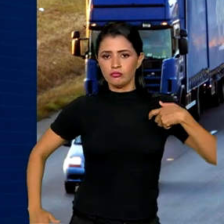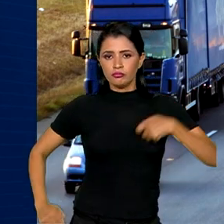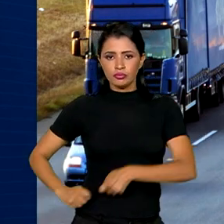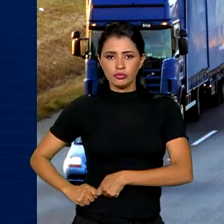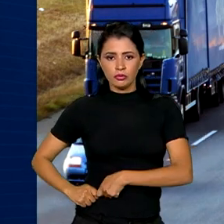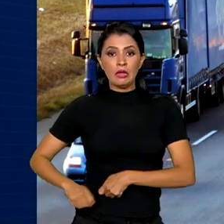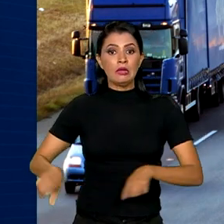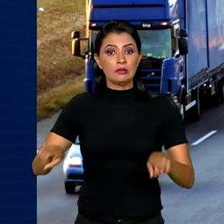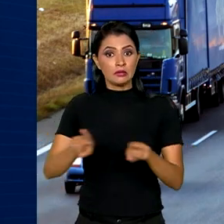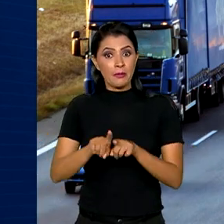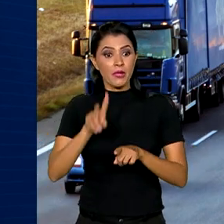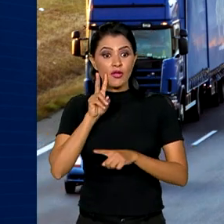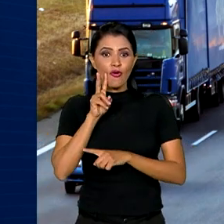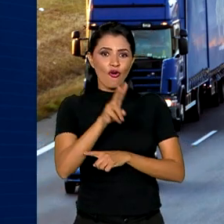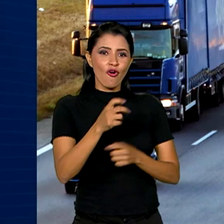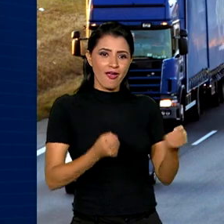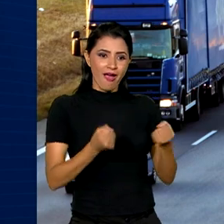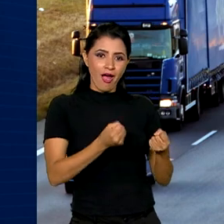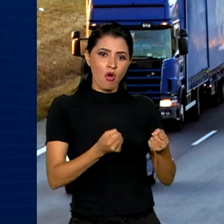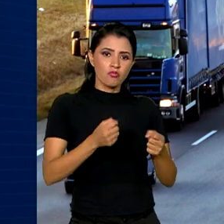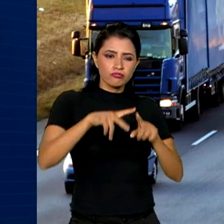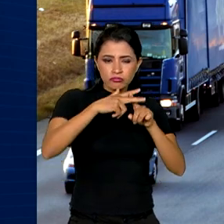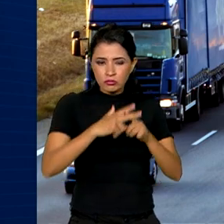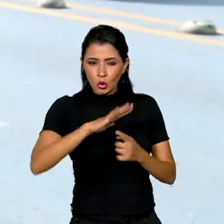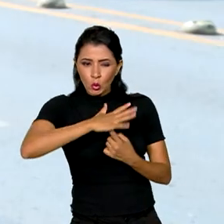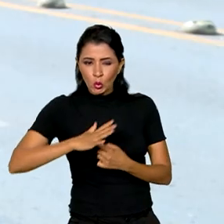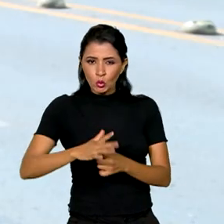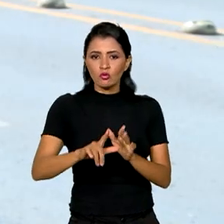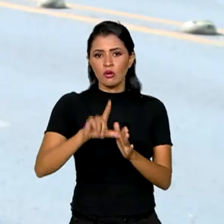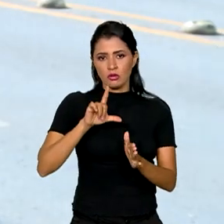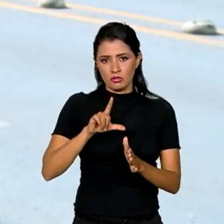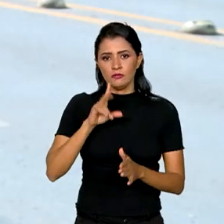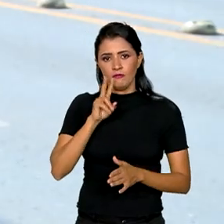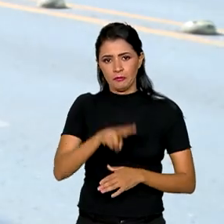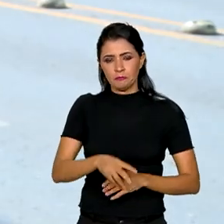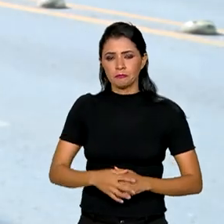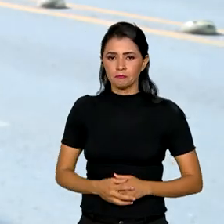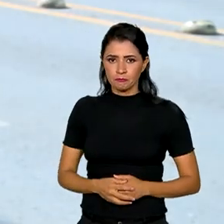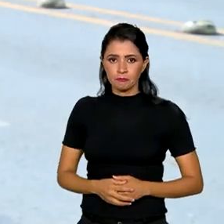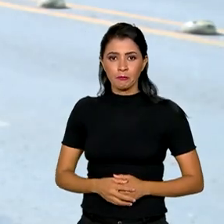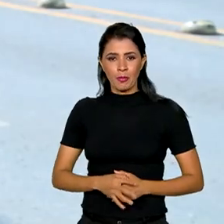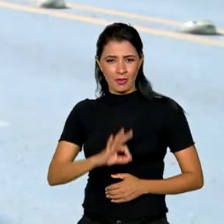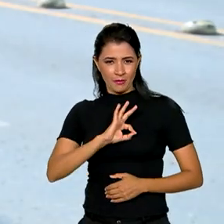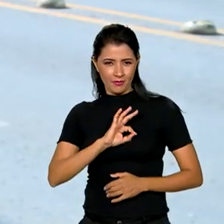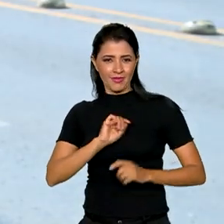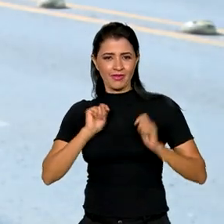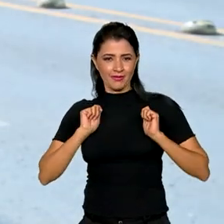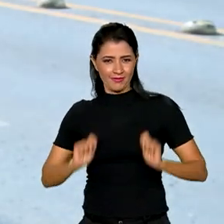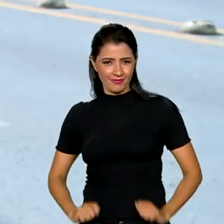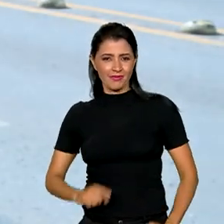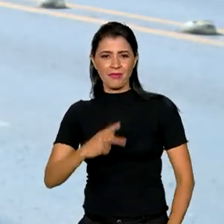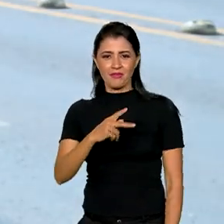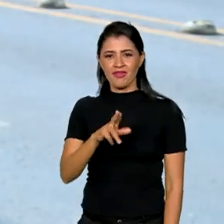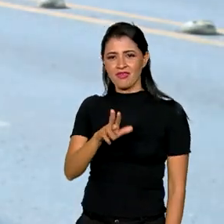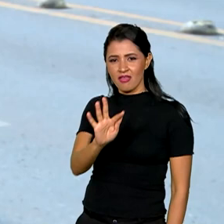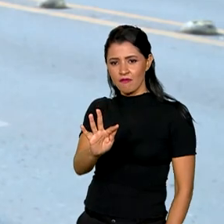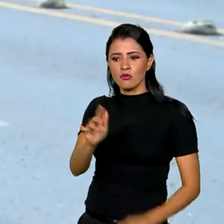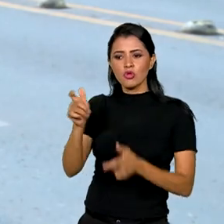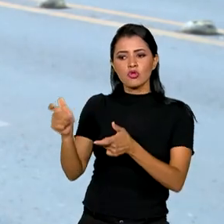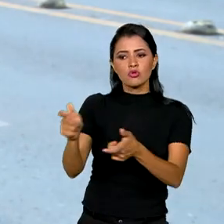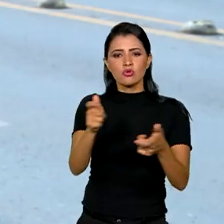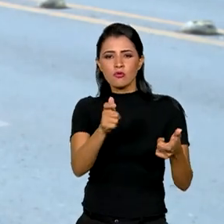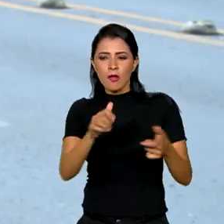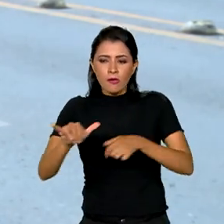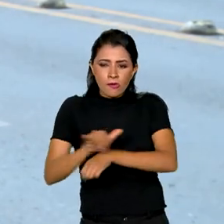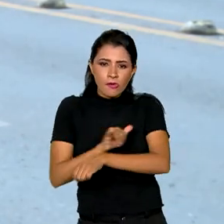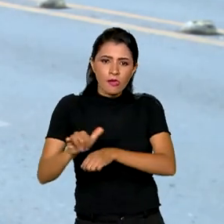é revisar o carro antes de sair de casa. Os agentes da Polícia Rodoviária Federal estarão em pontos estratégicos